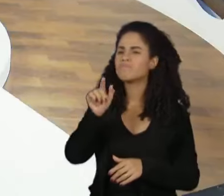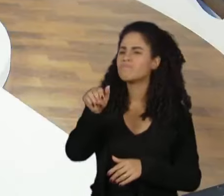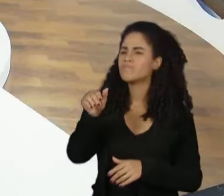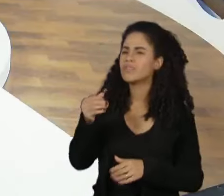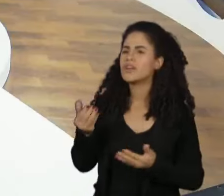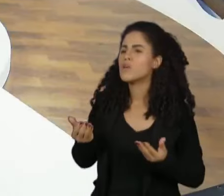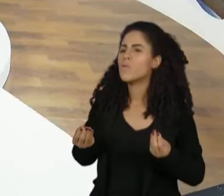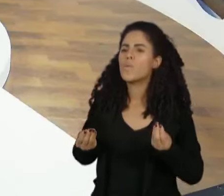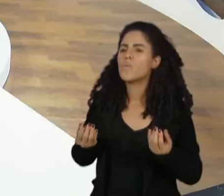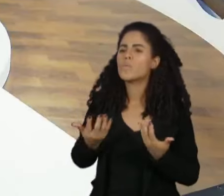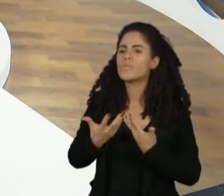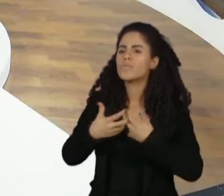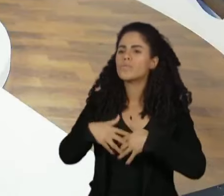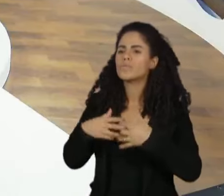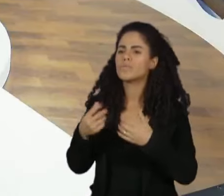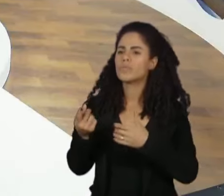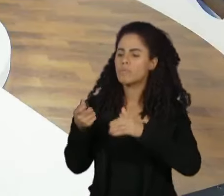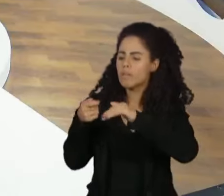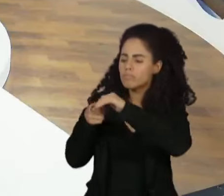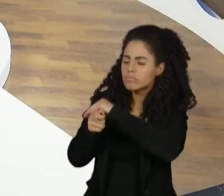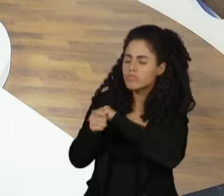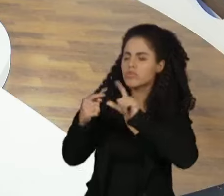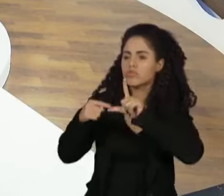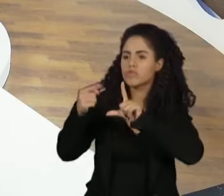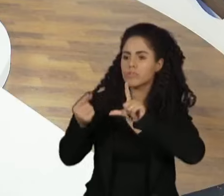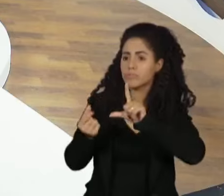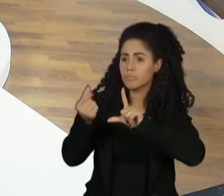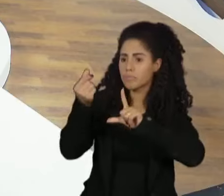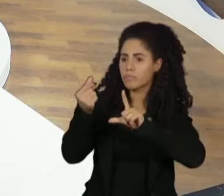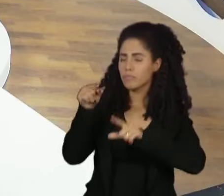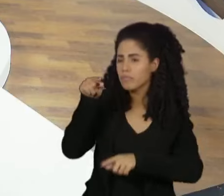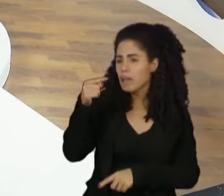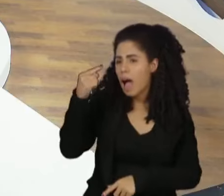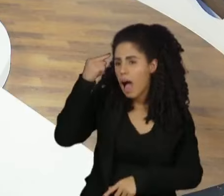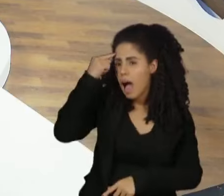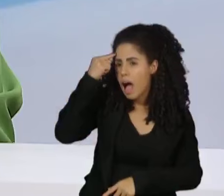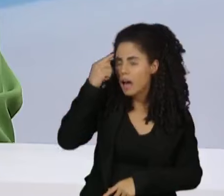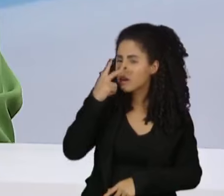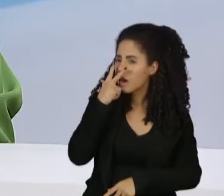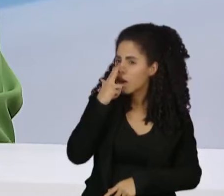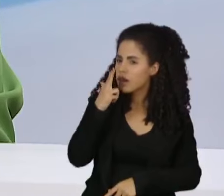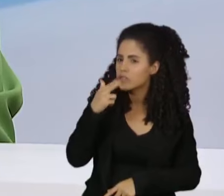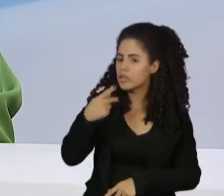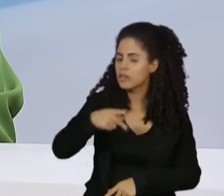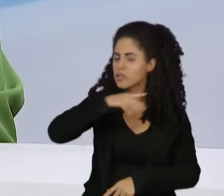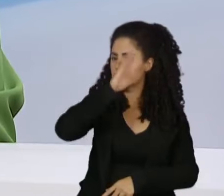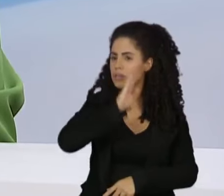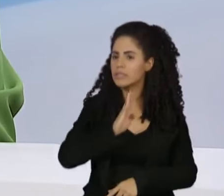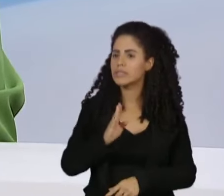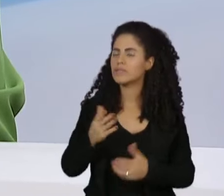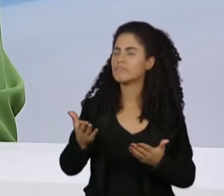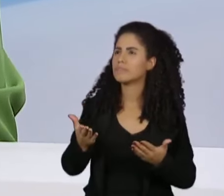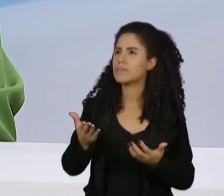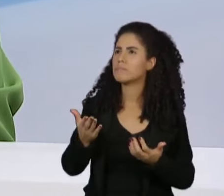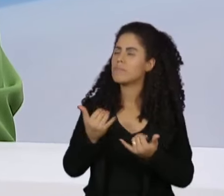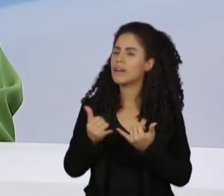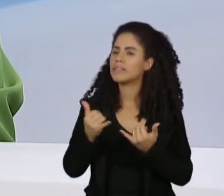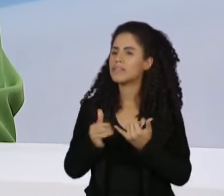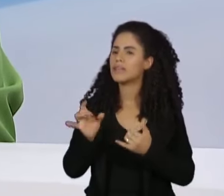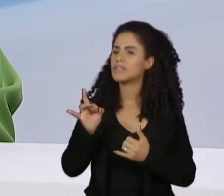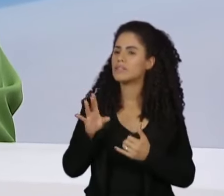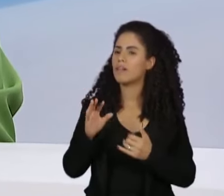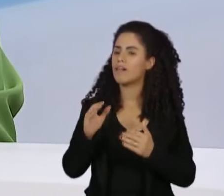planejamento financeiro, você acha que o mercado brasileiro ainda é elitizado e o que